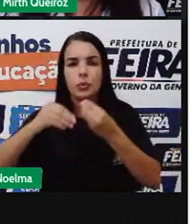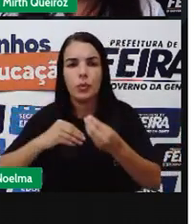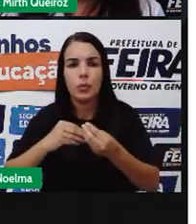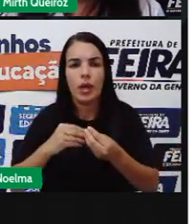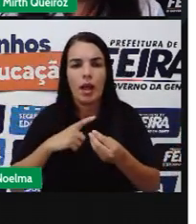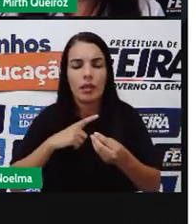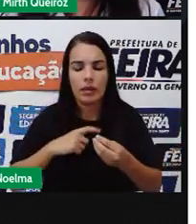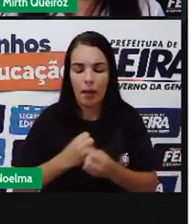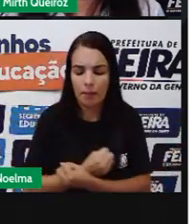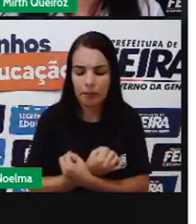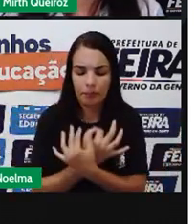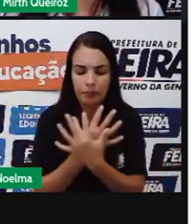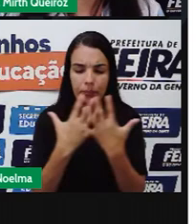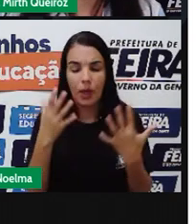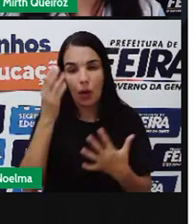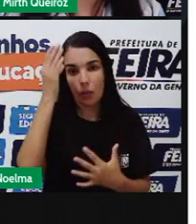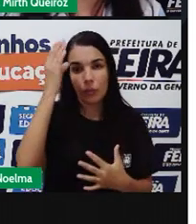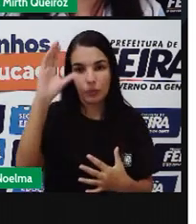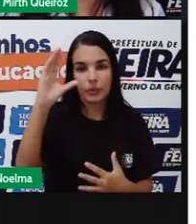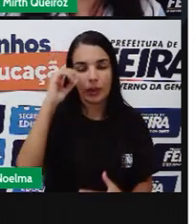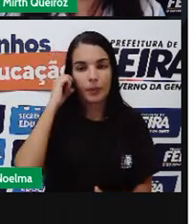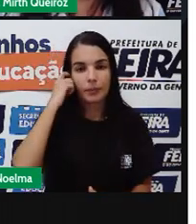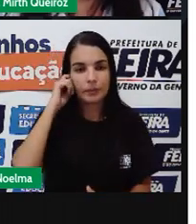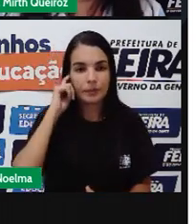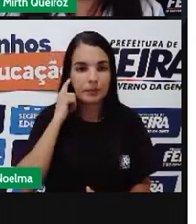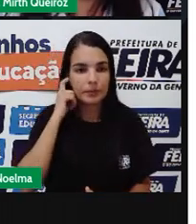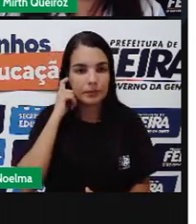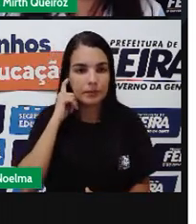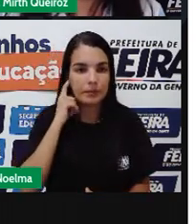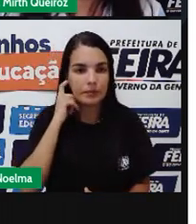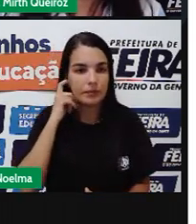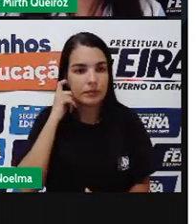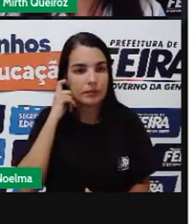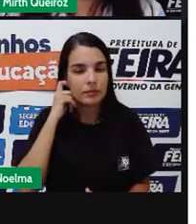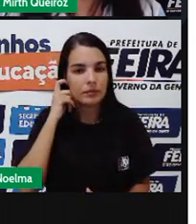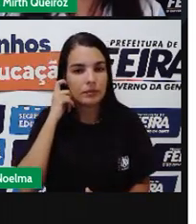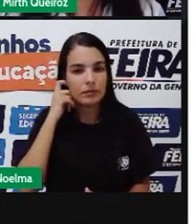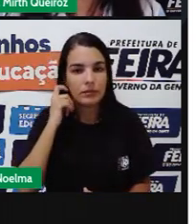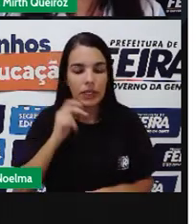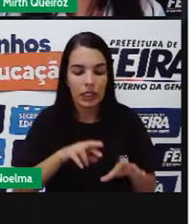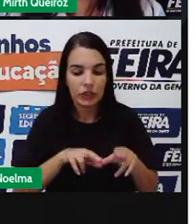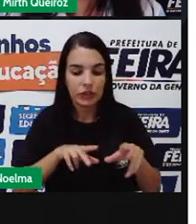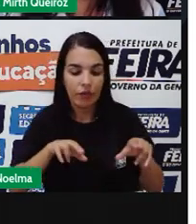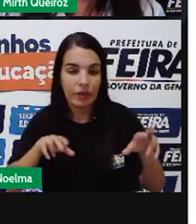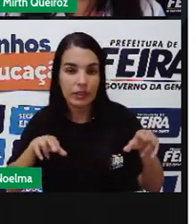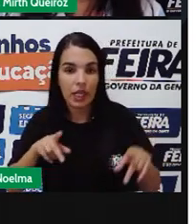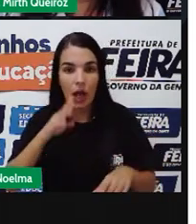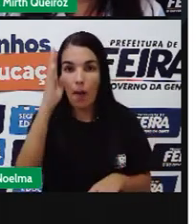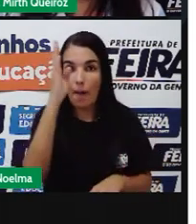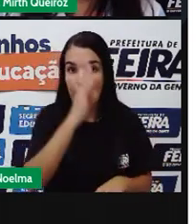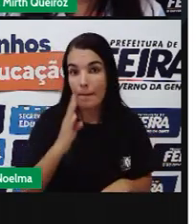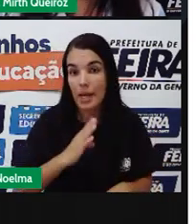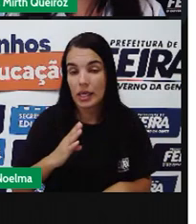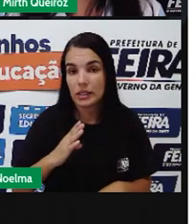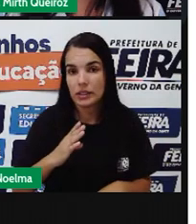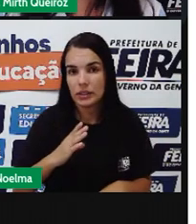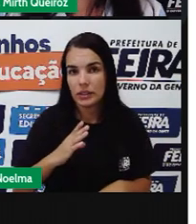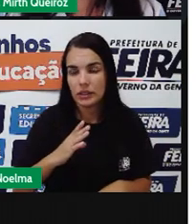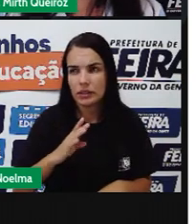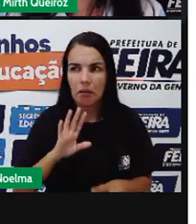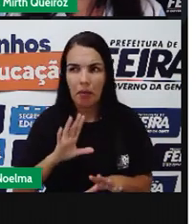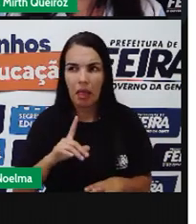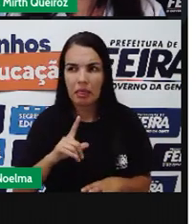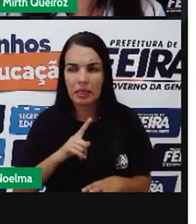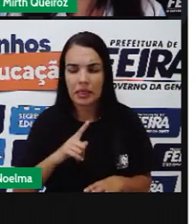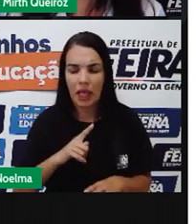multicultural A diversidade do país O torna uma nação livre de preconceito Por